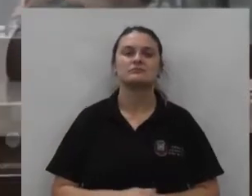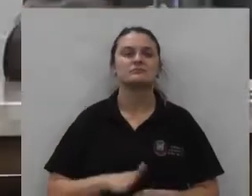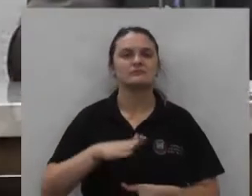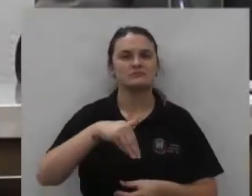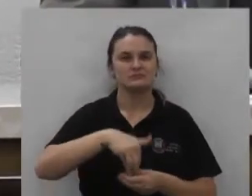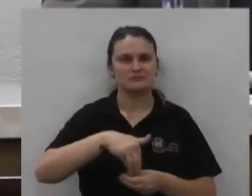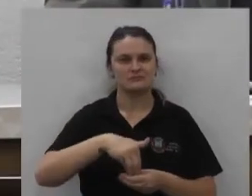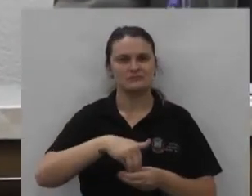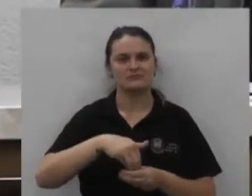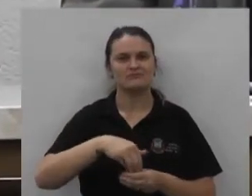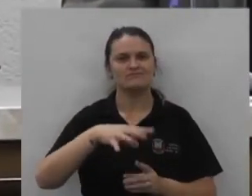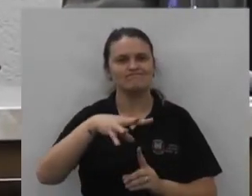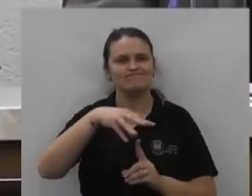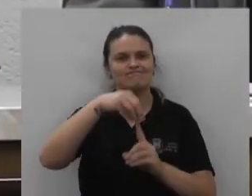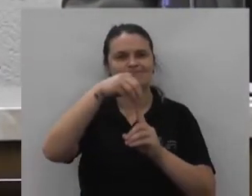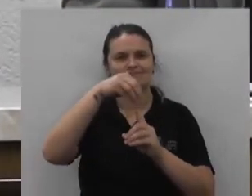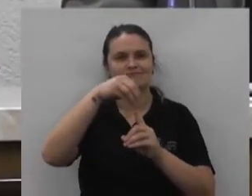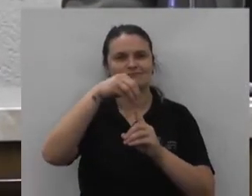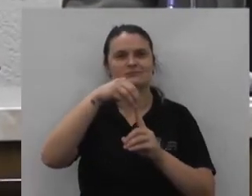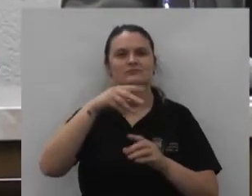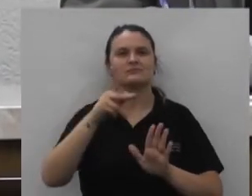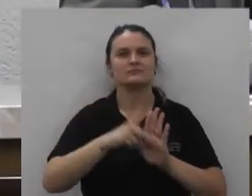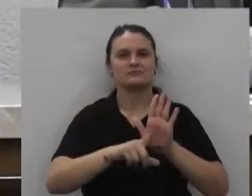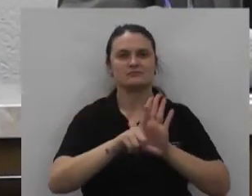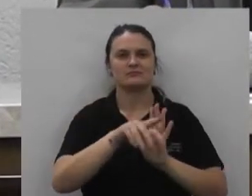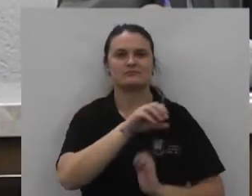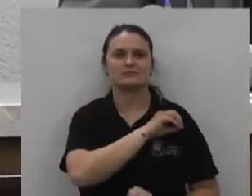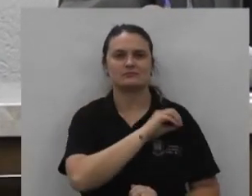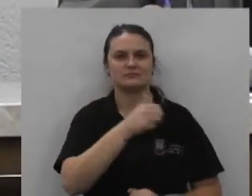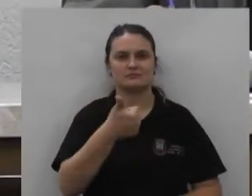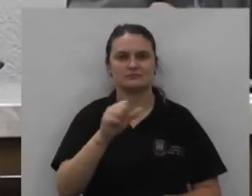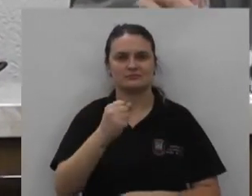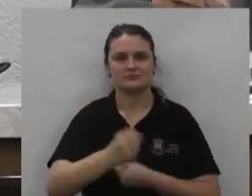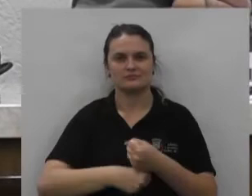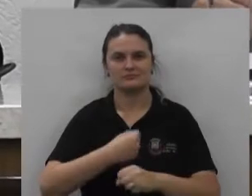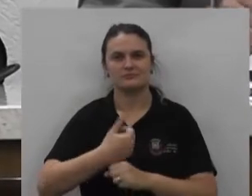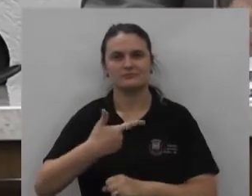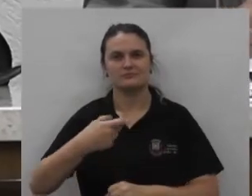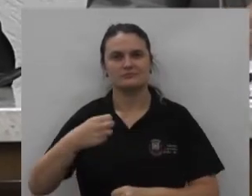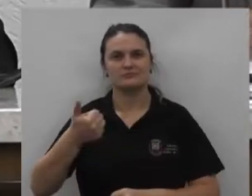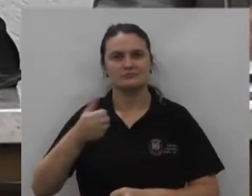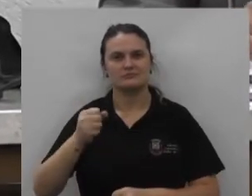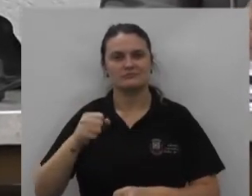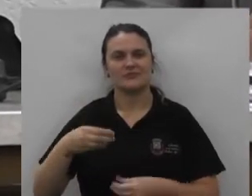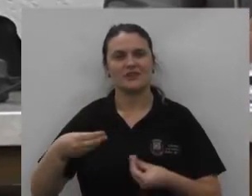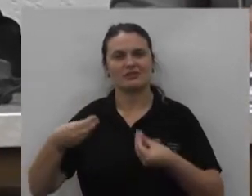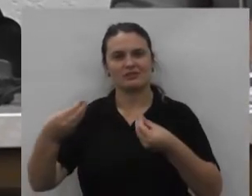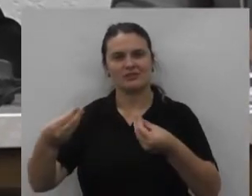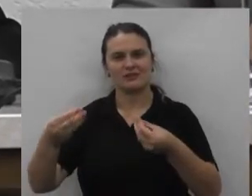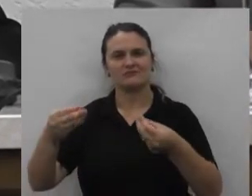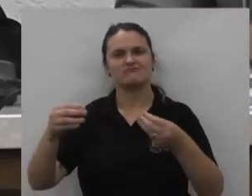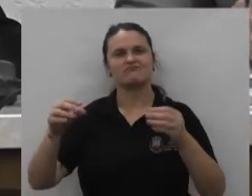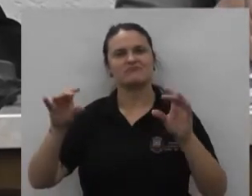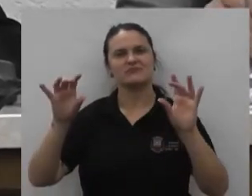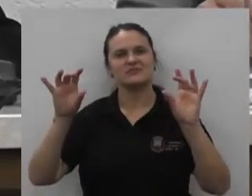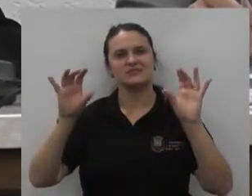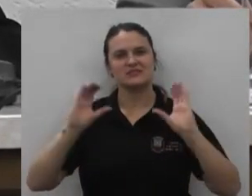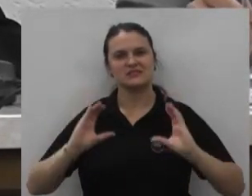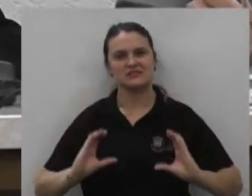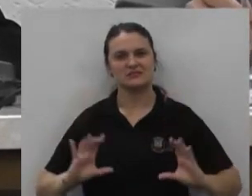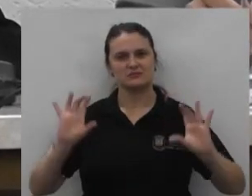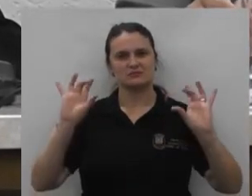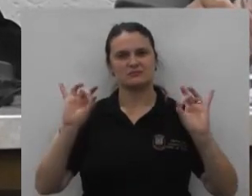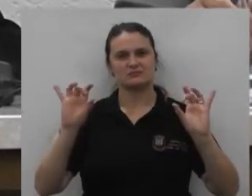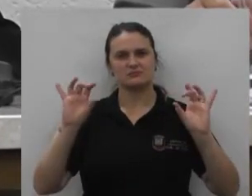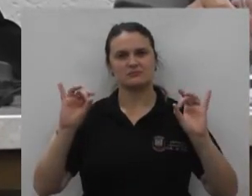votação única do projeto de lei ordinária número 18 de 2018 concede o título de cidadão honorário de